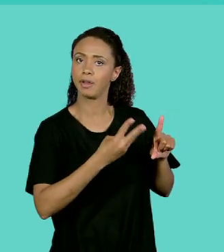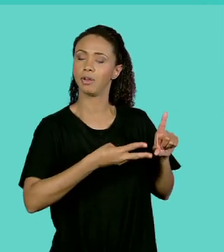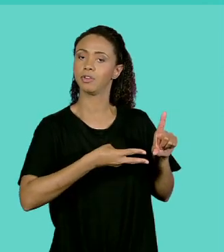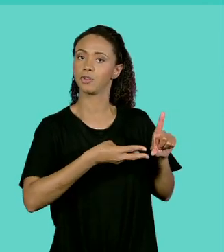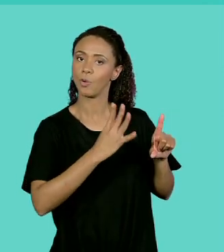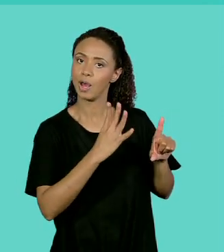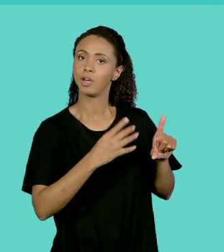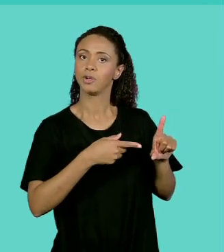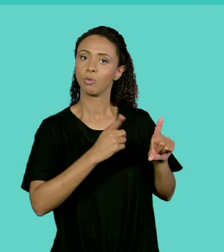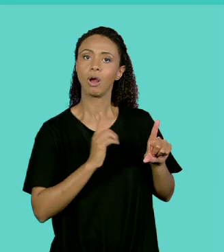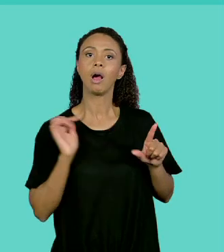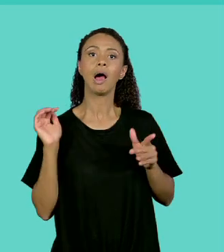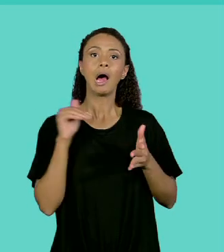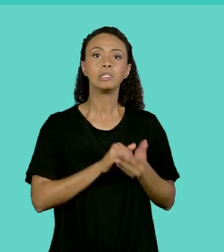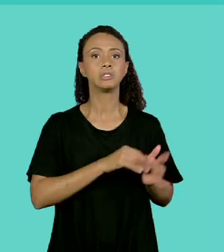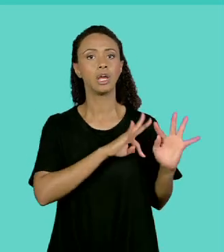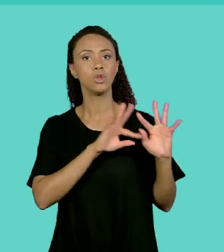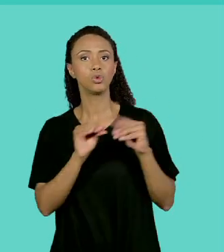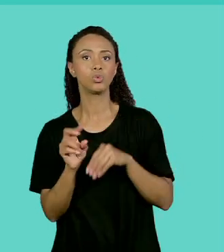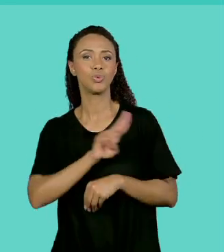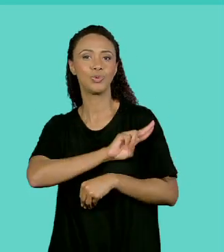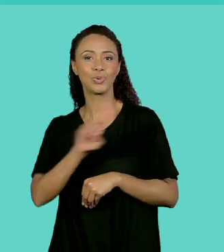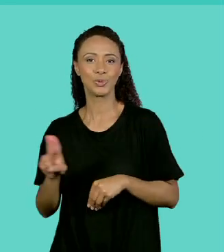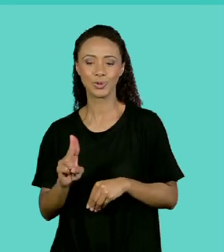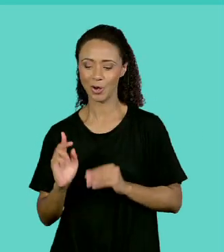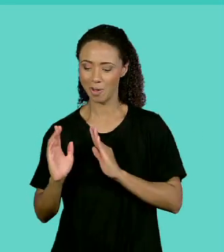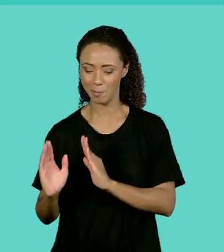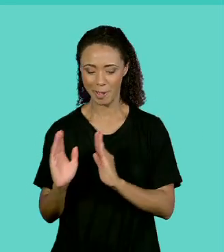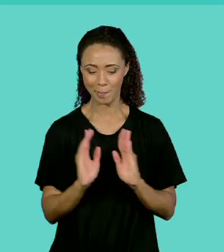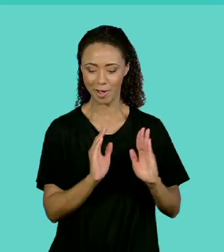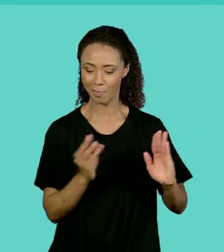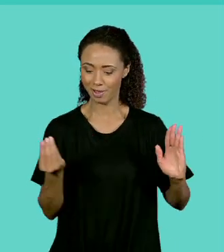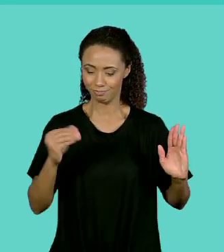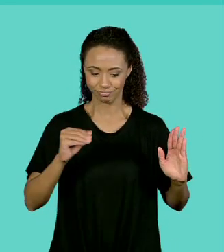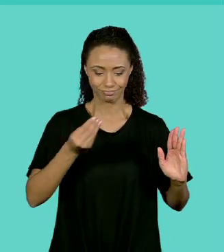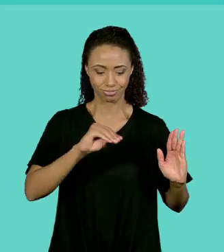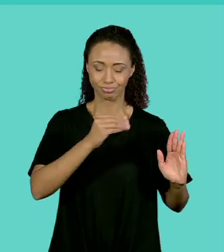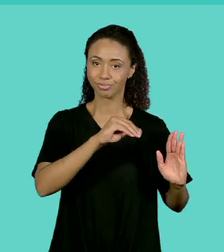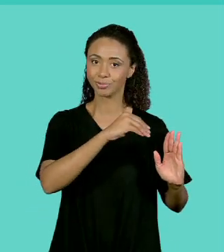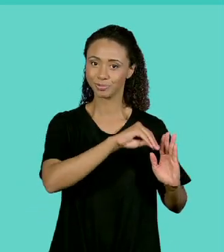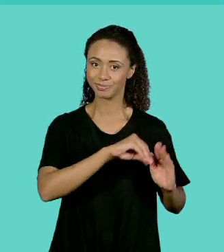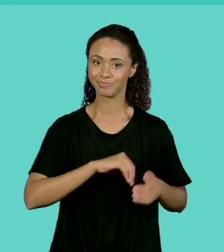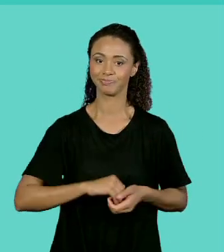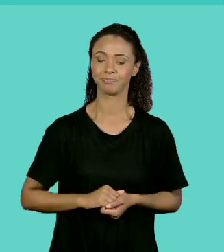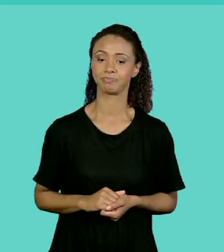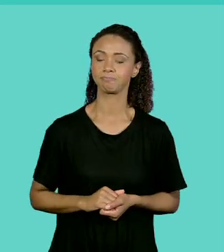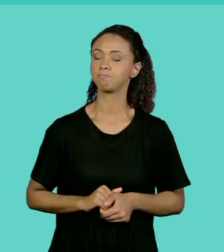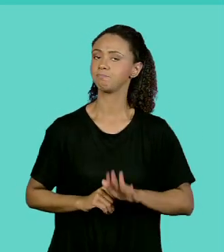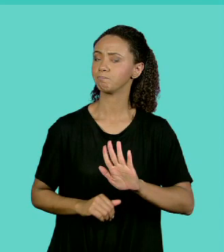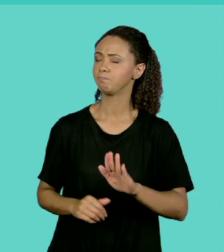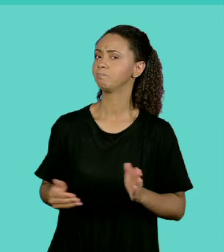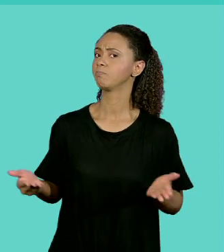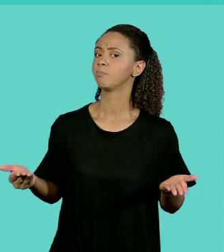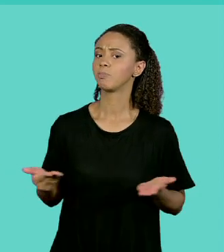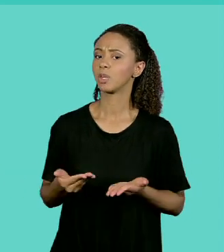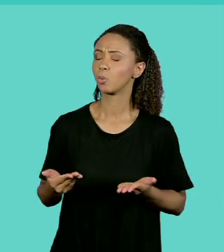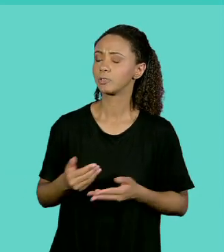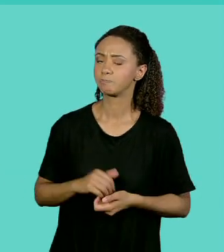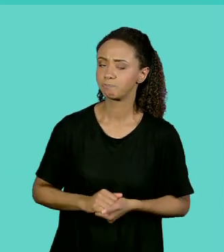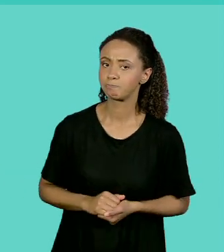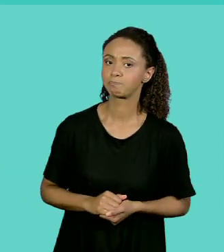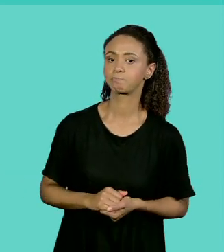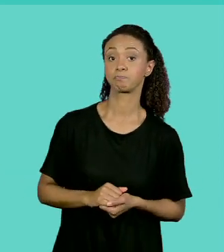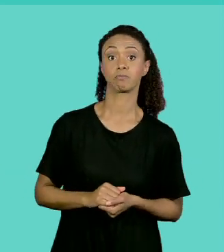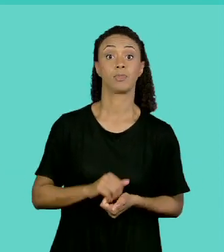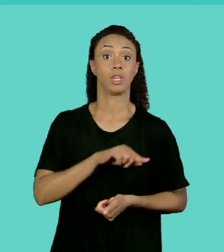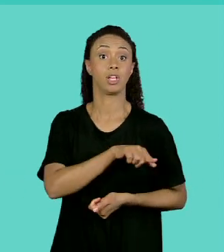armazenar no nosso vagão. No nosso trem, na verdade. Agora, essa instrução é a